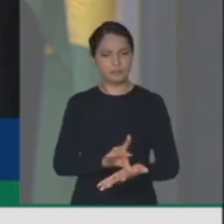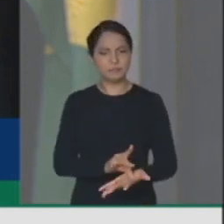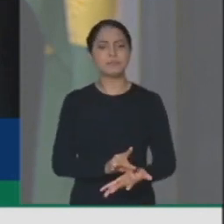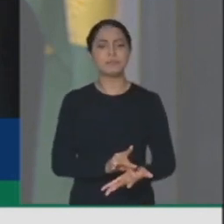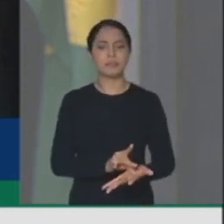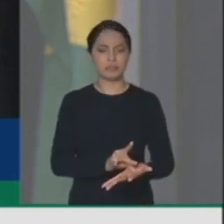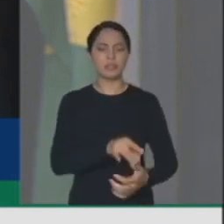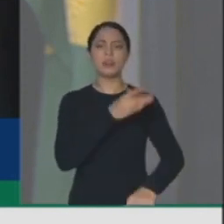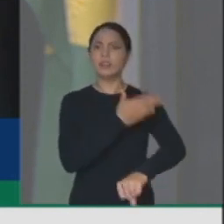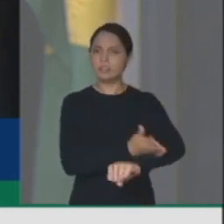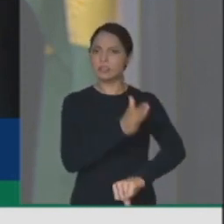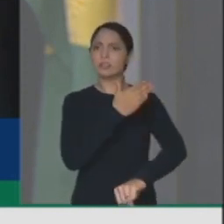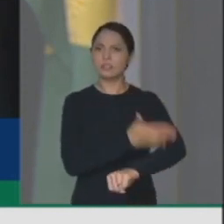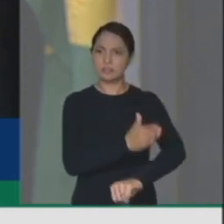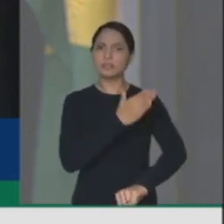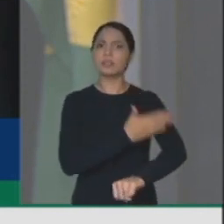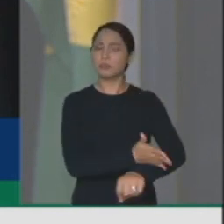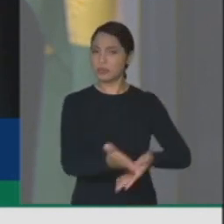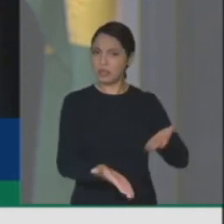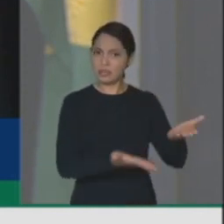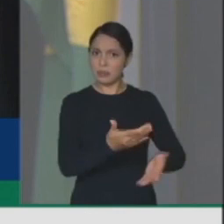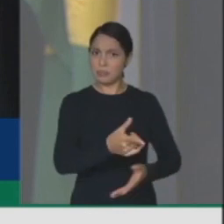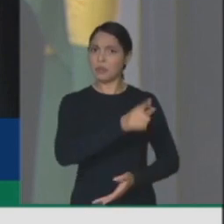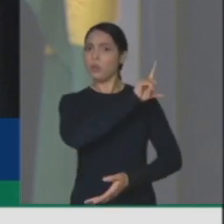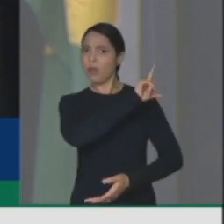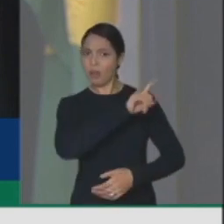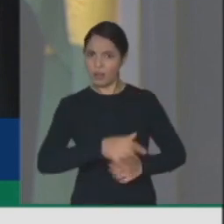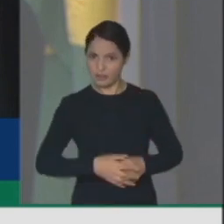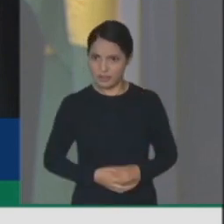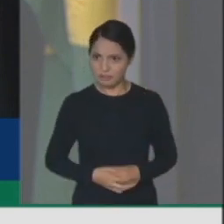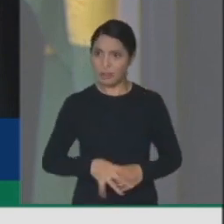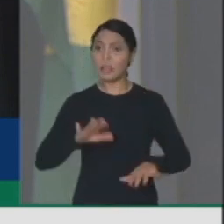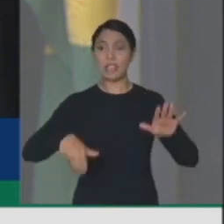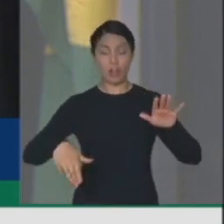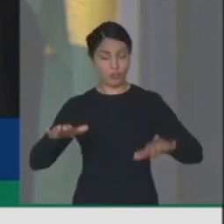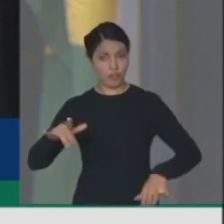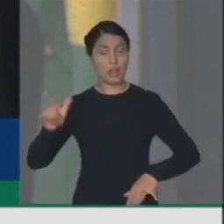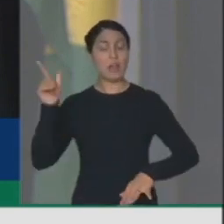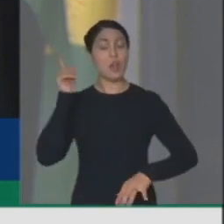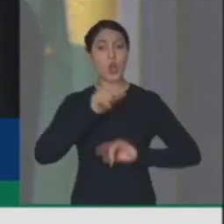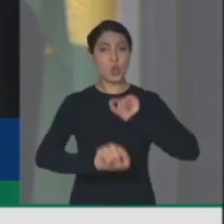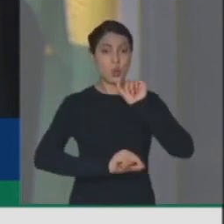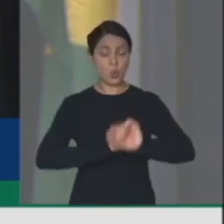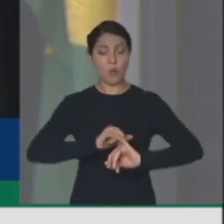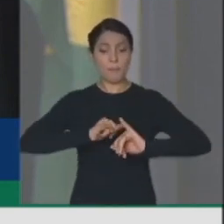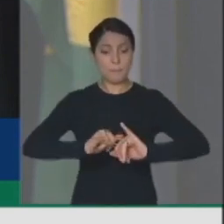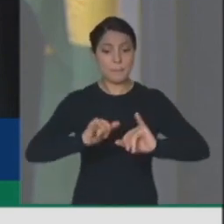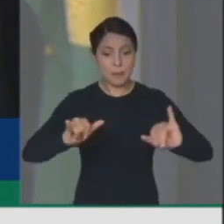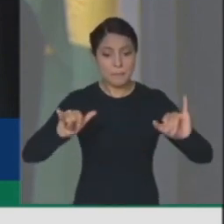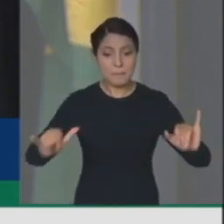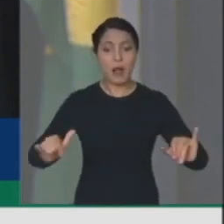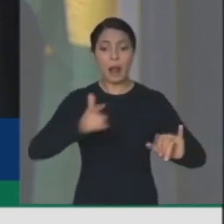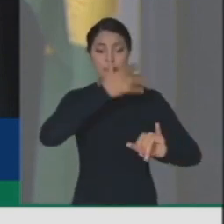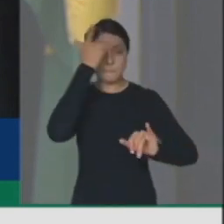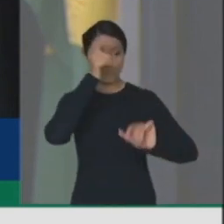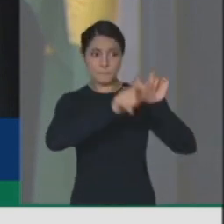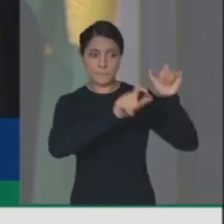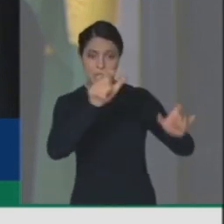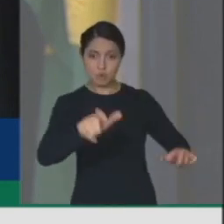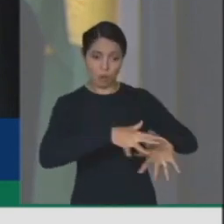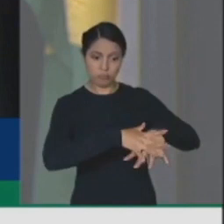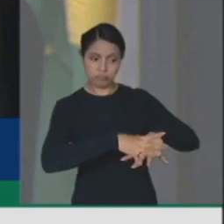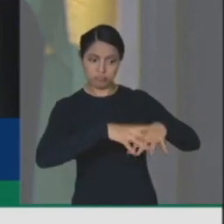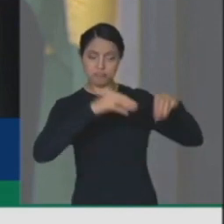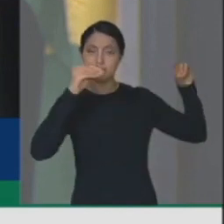práticos no tratamento precoce, estariam fazendo campanha, divulgando os casos de pessoas recuperadas. Mas